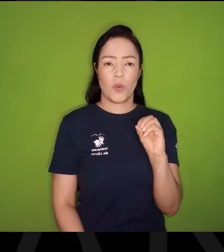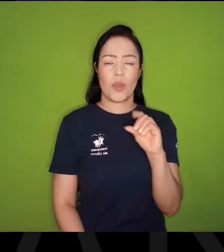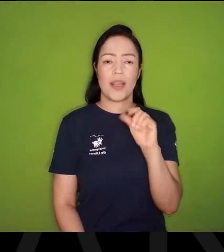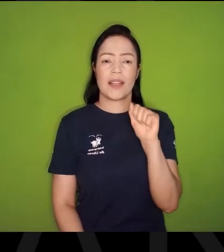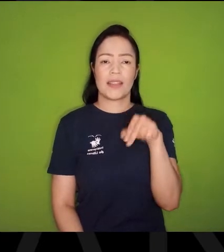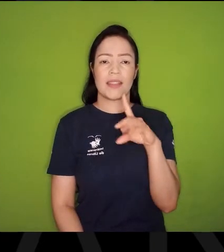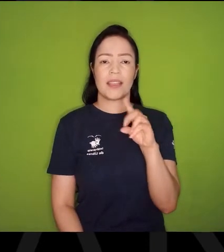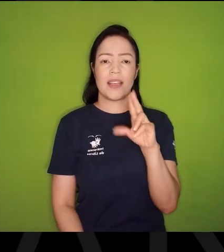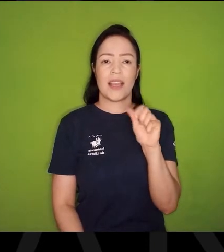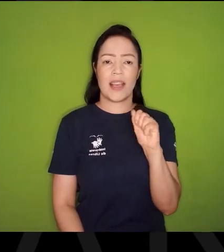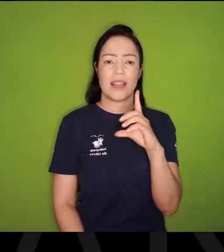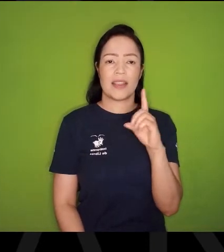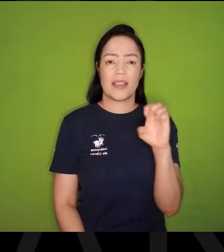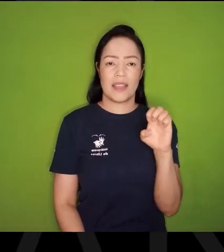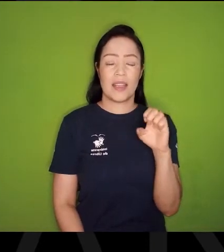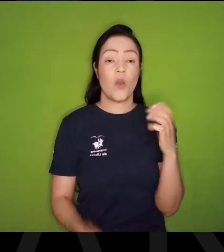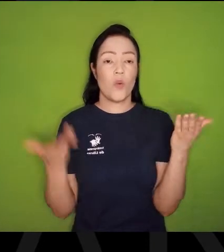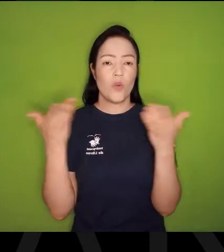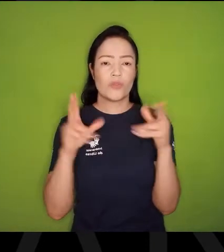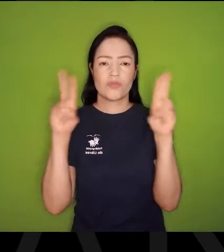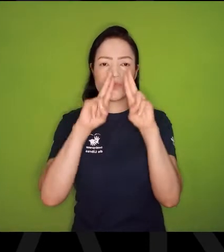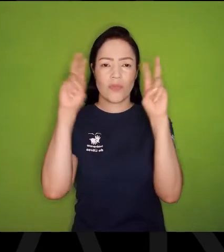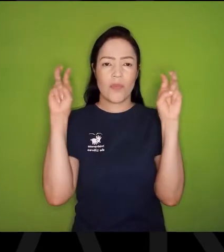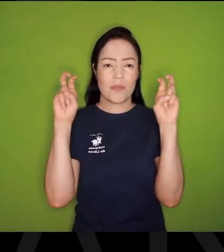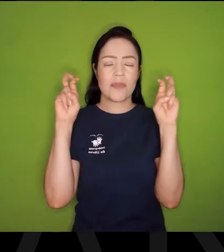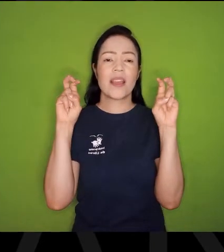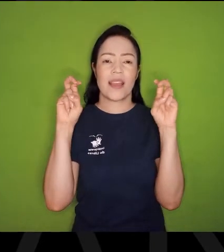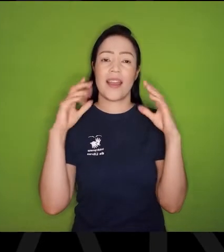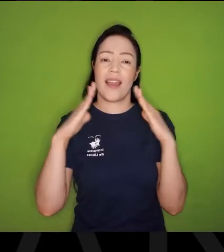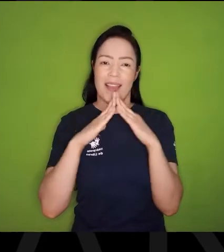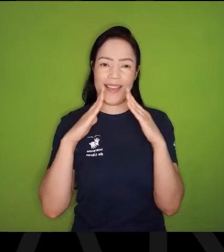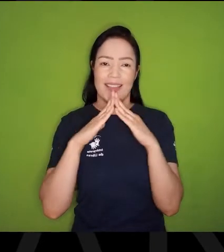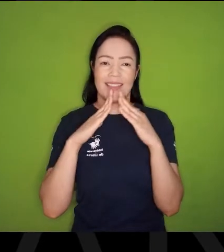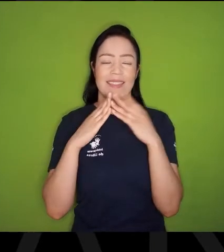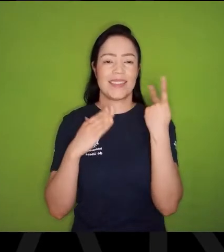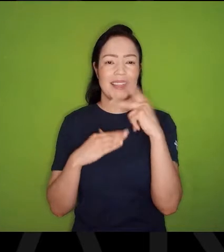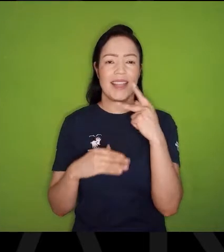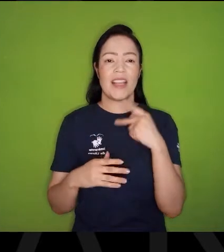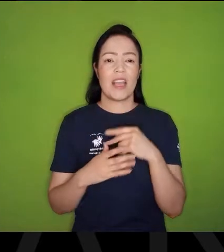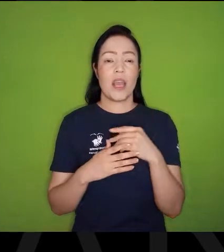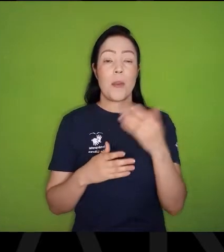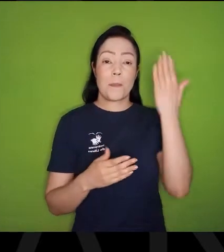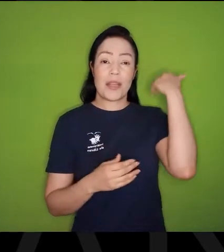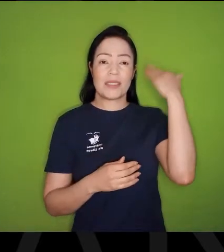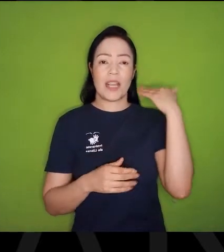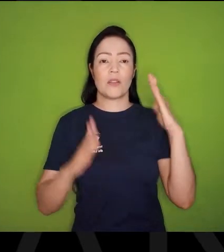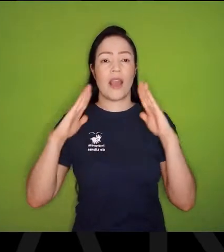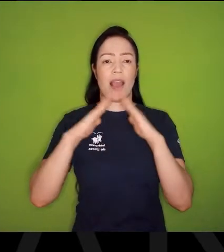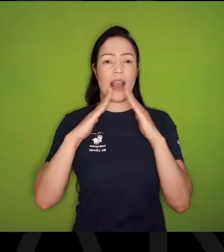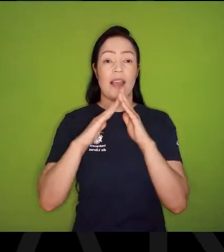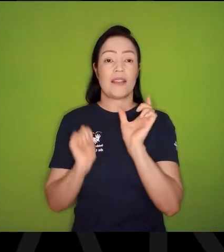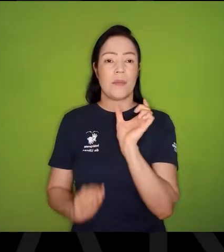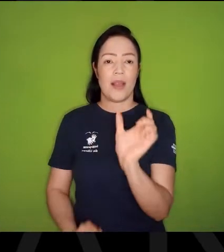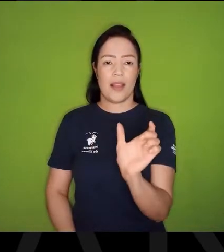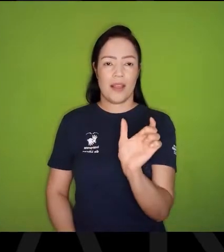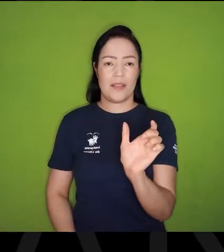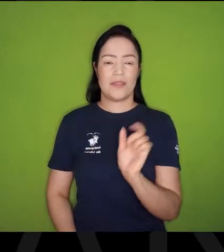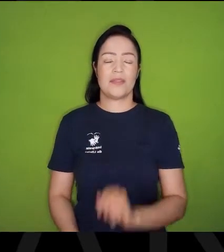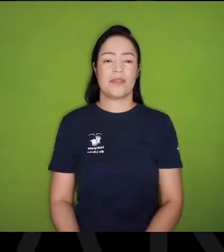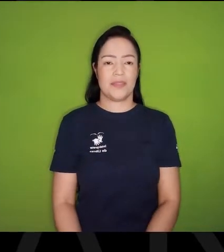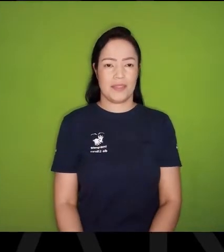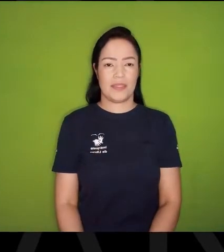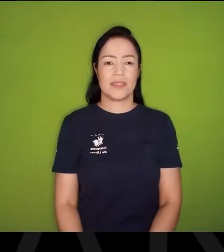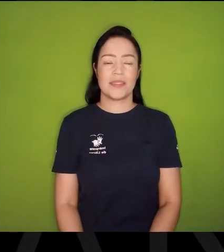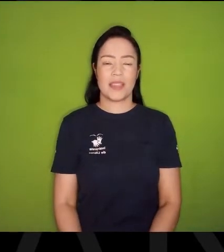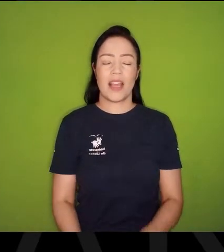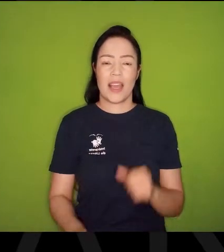Hoje se chama, Aliás, Hoje se chama Casa Mário de Andrade, Mas quando eu cheguei era a Casa da Palavra, Eles intitularam a